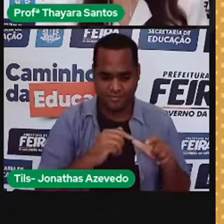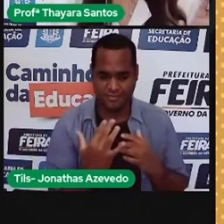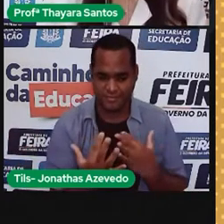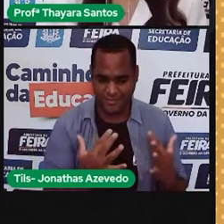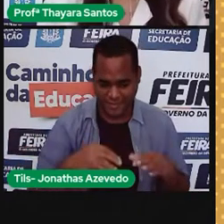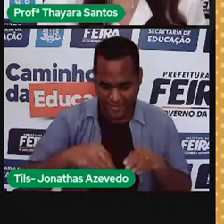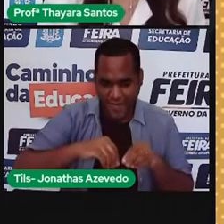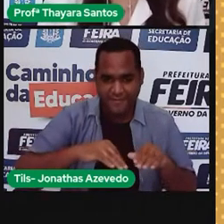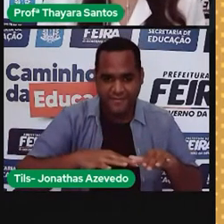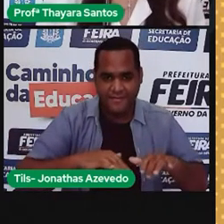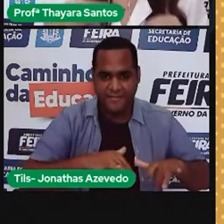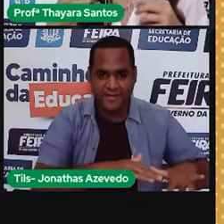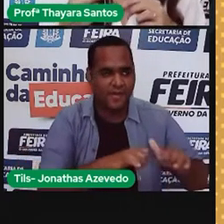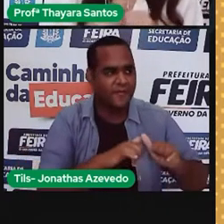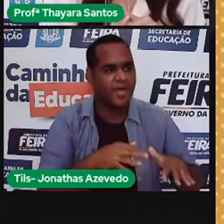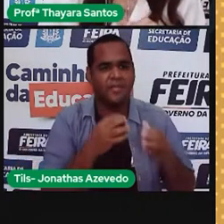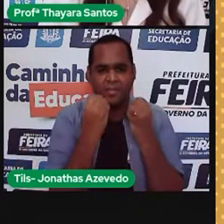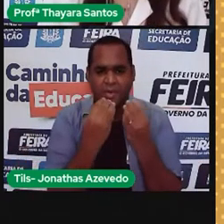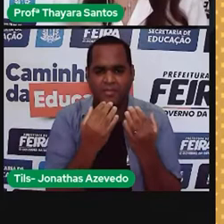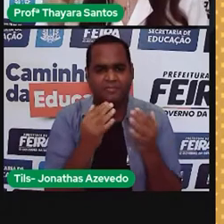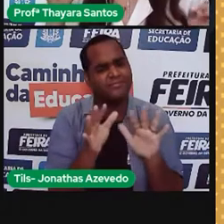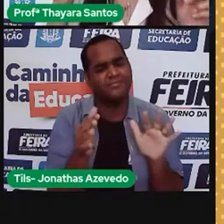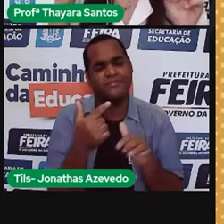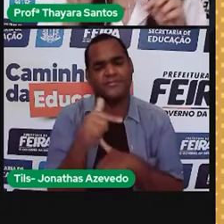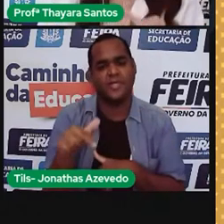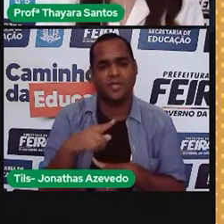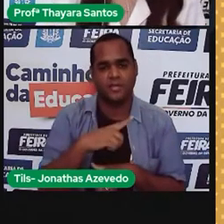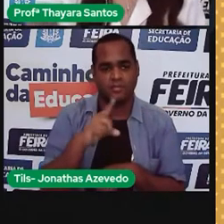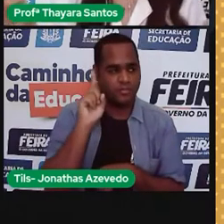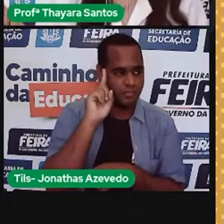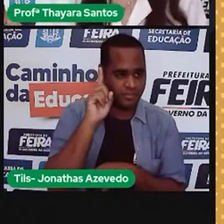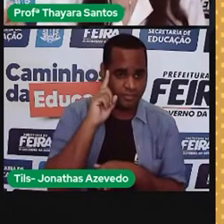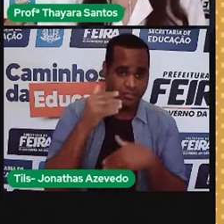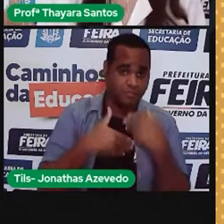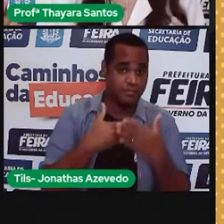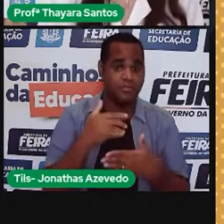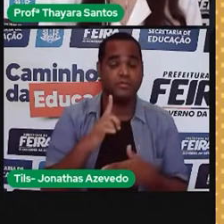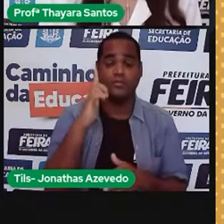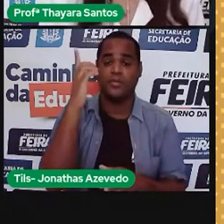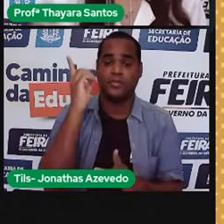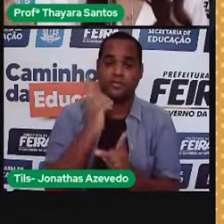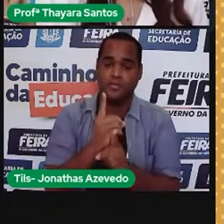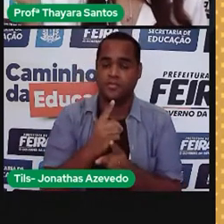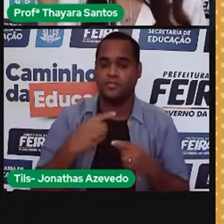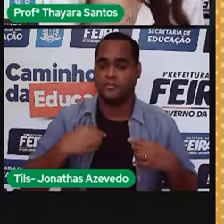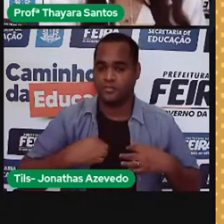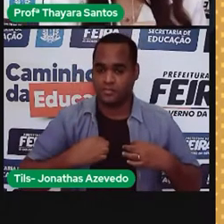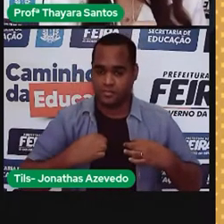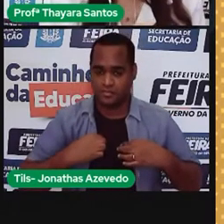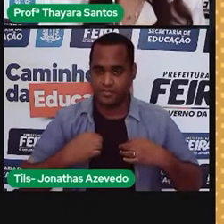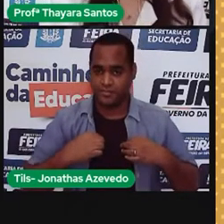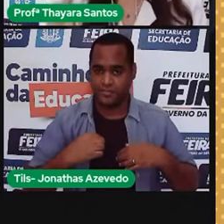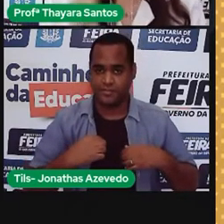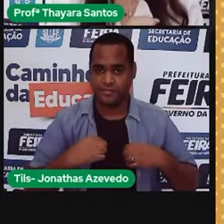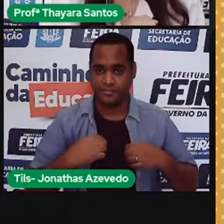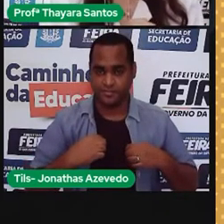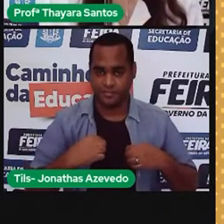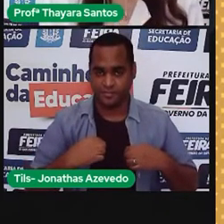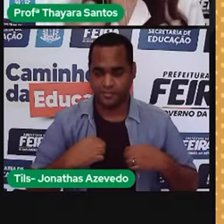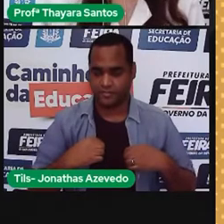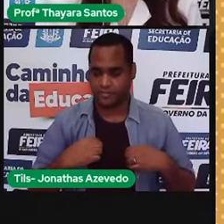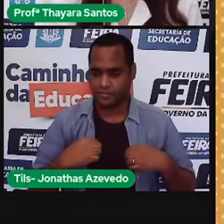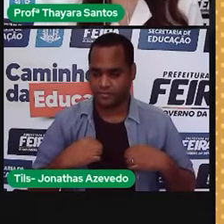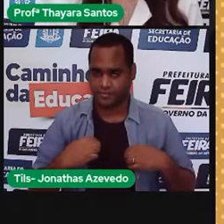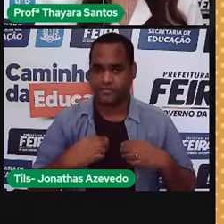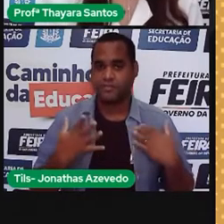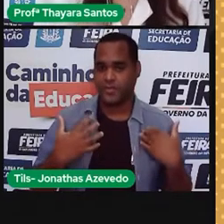gente não acha nada bom aquilo. Porém, no nosso dia a dia, ter ali uma roupa que grude por velcro